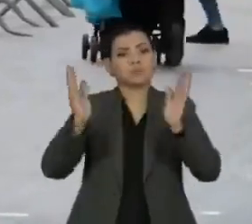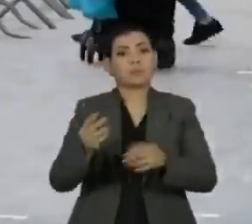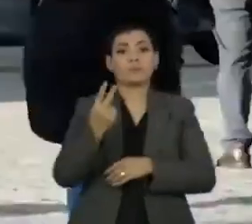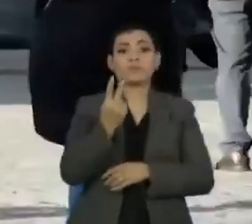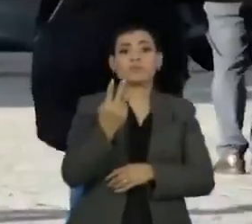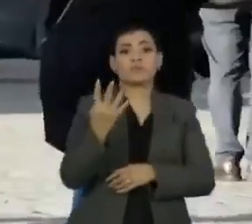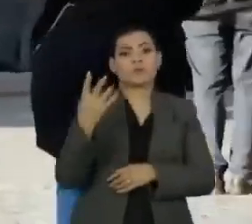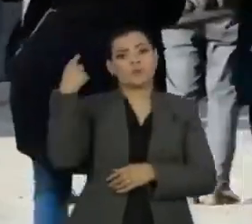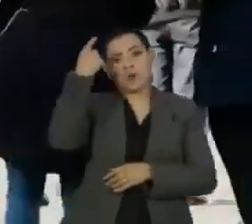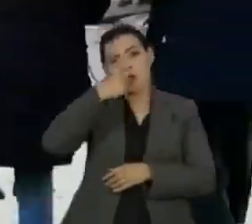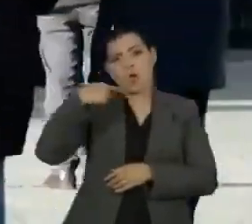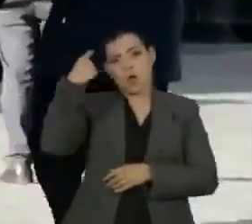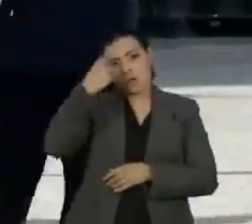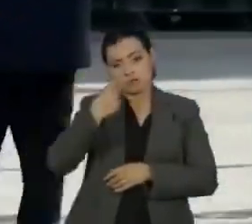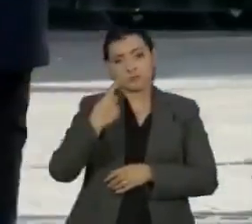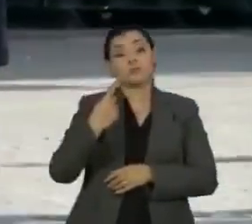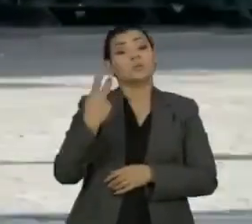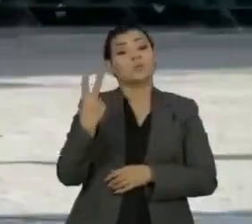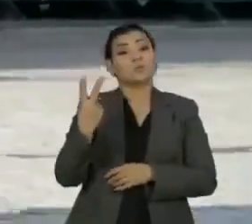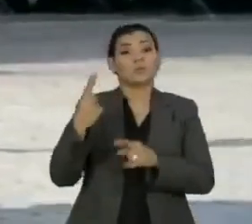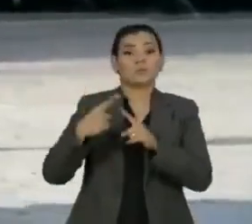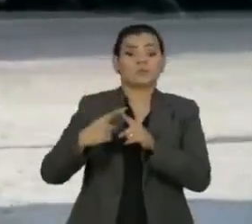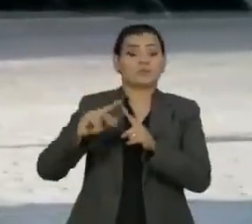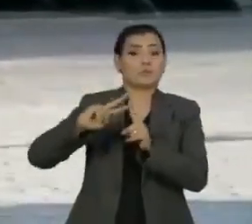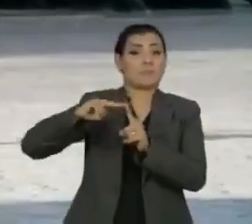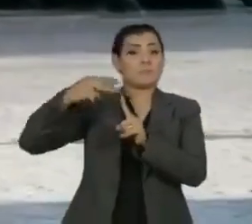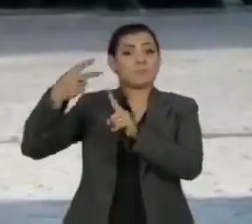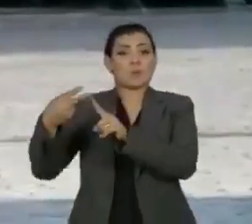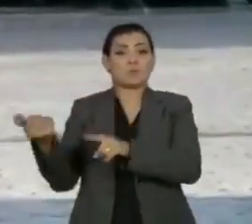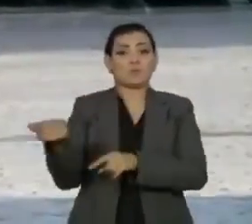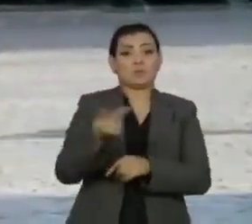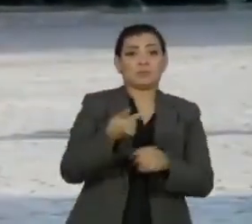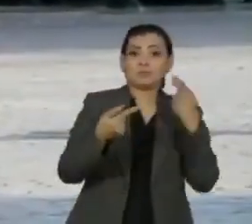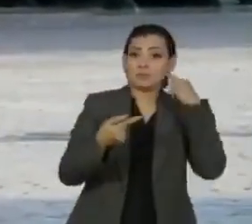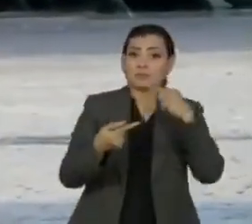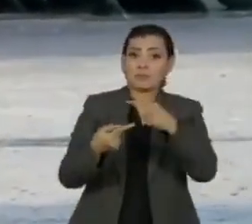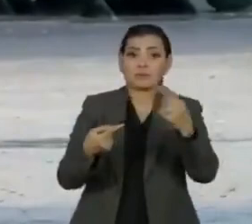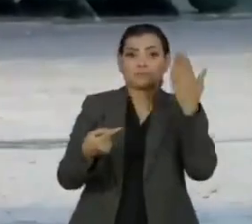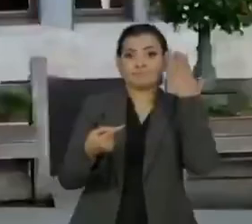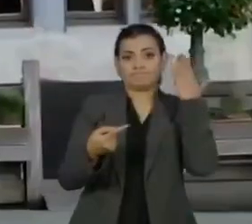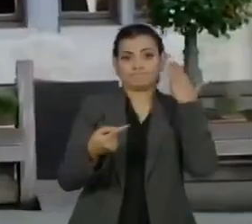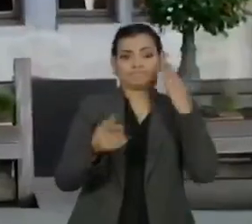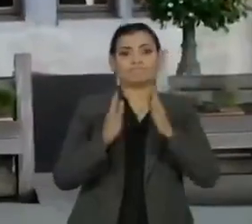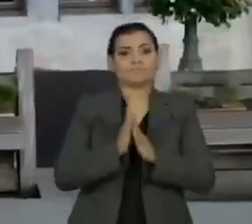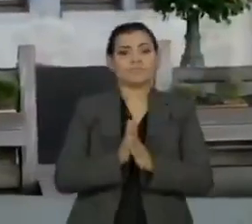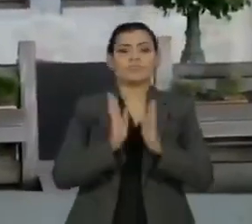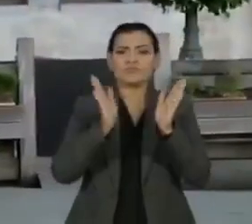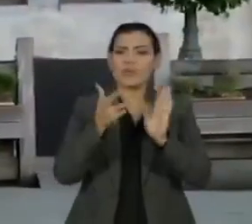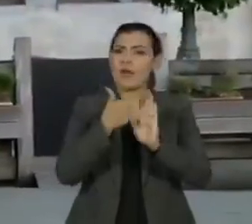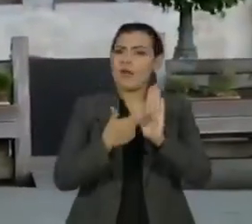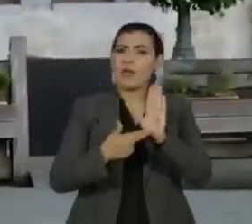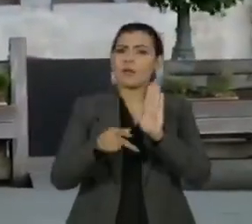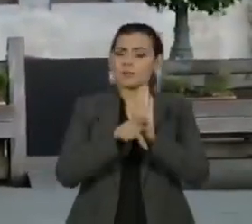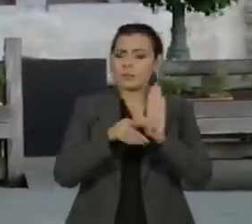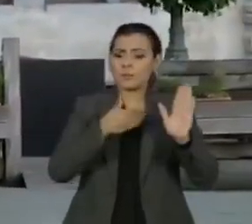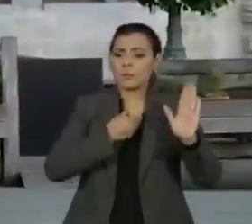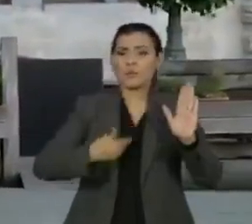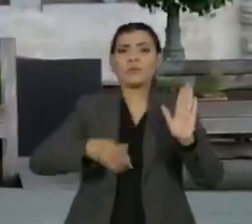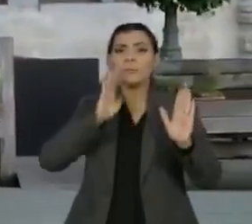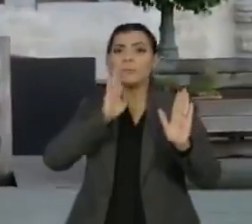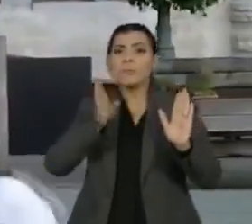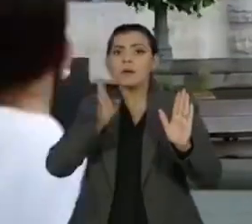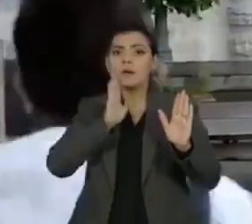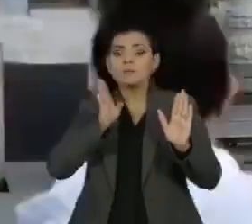cada 24 horas, duas vezes se meia mais que na semana anterior. Novas medidas anunciadas pelo governo da Bélgica